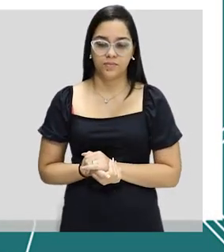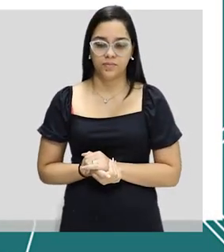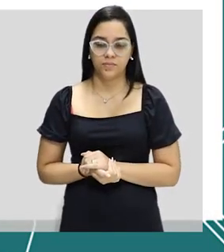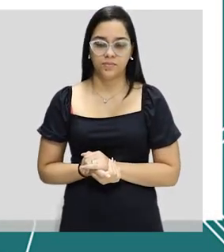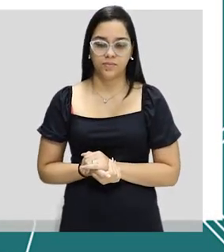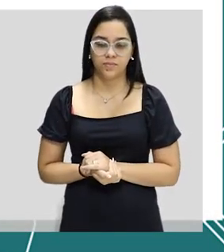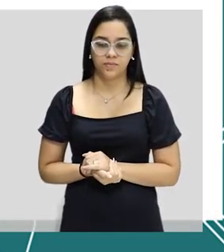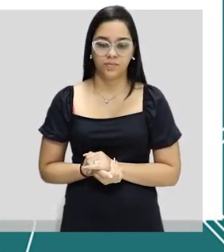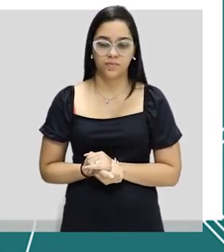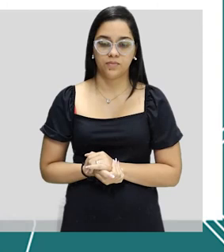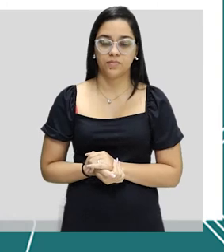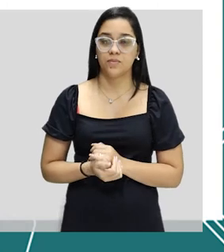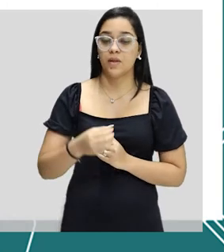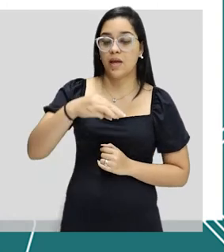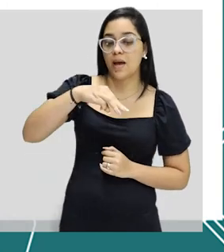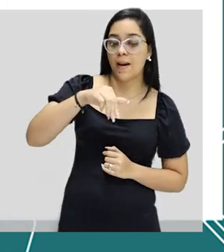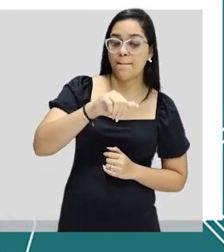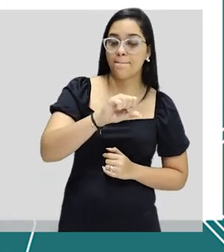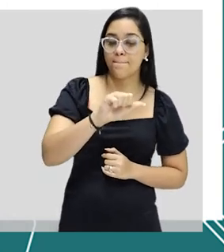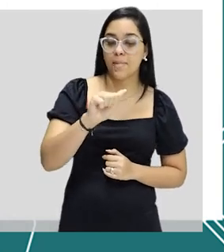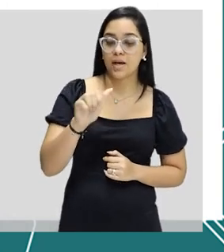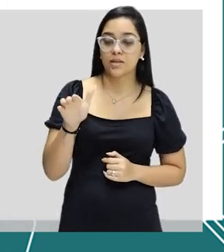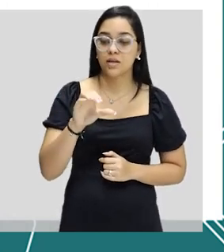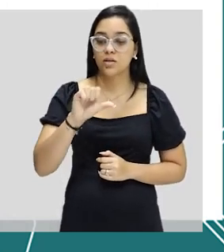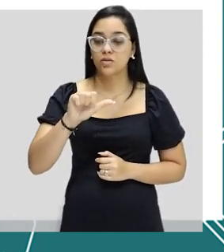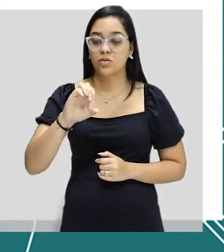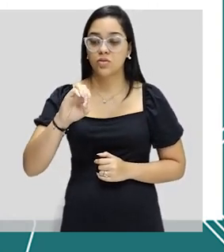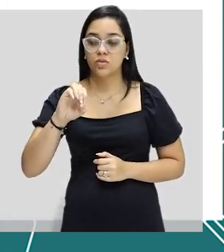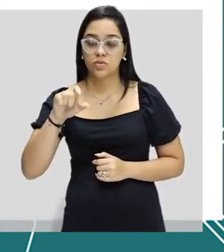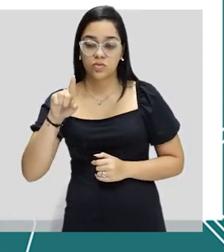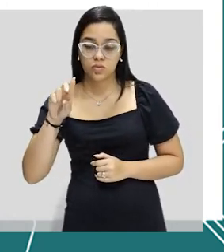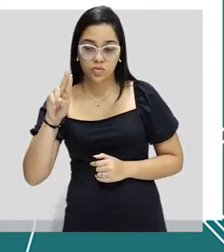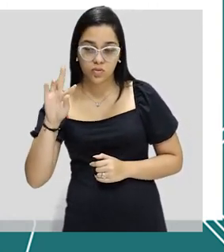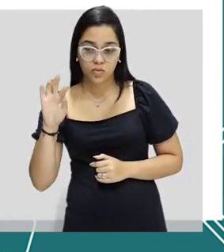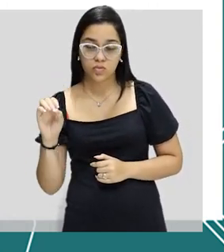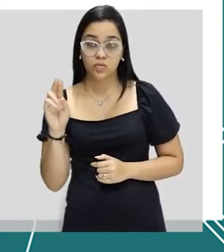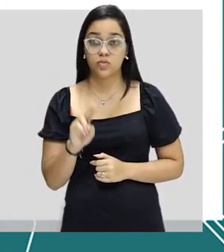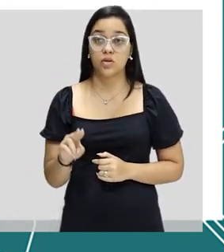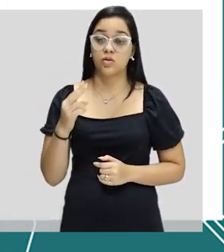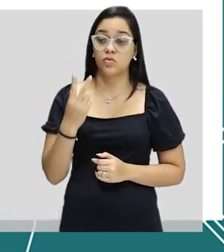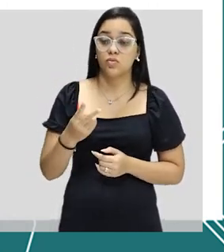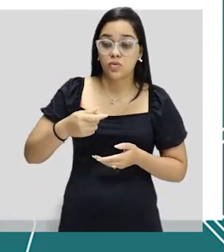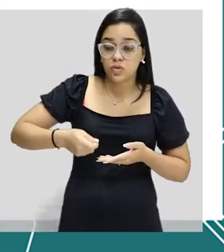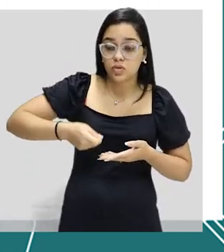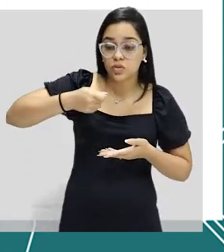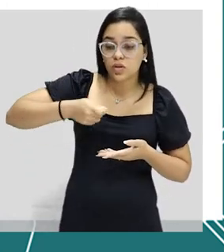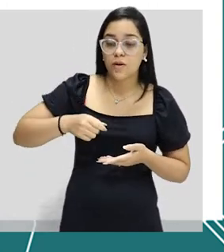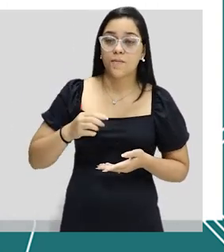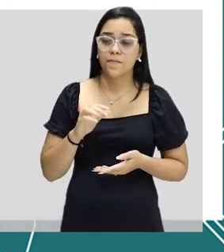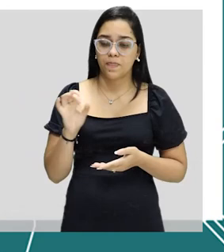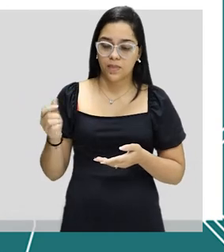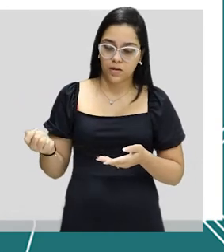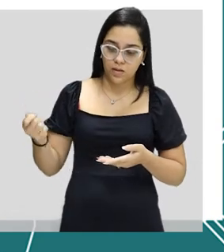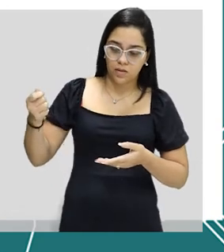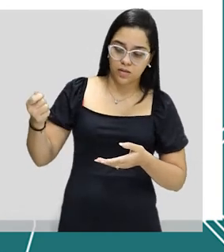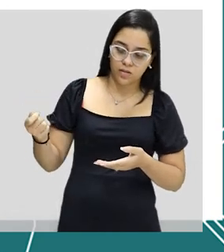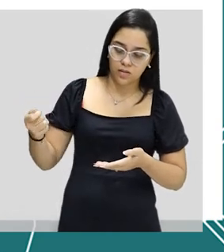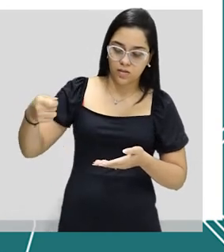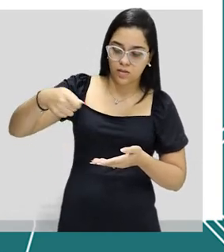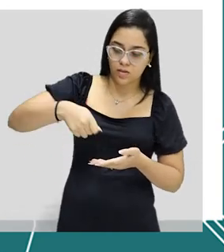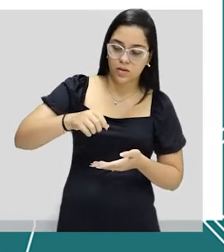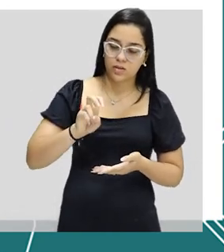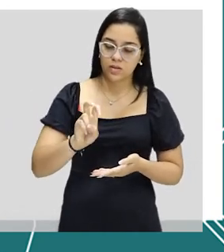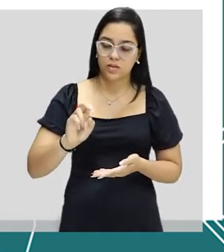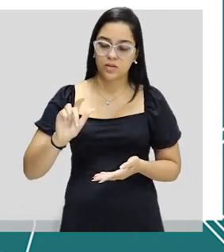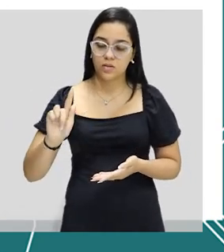É a massa do soluto. Eu vou usar duas colheres de chá de açúcar. Cada colher 5 gramas.